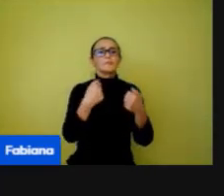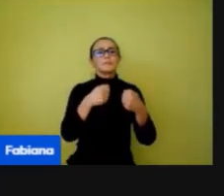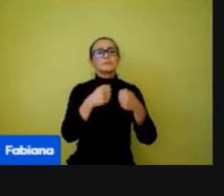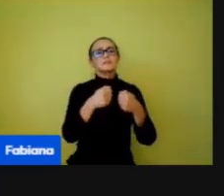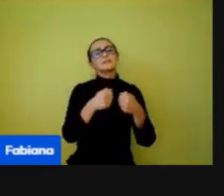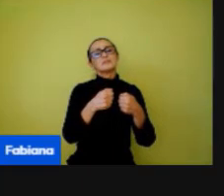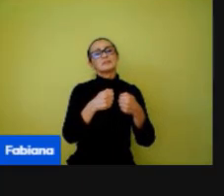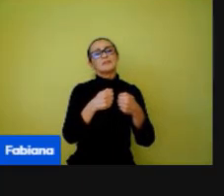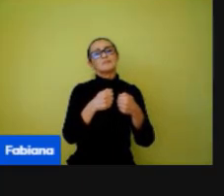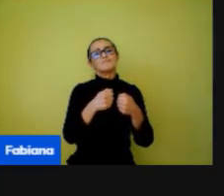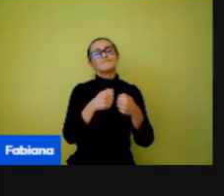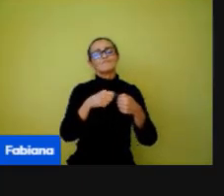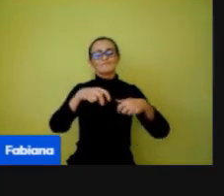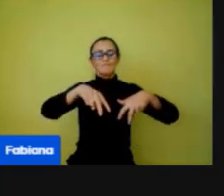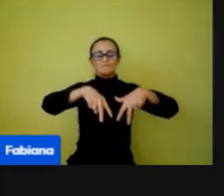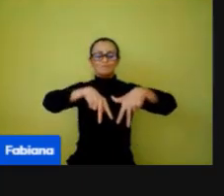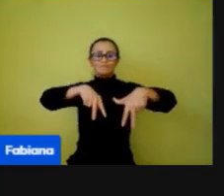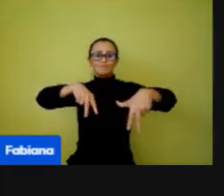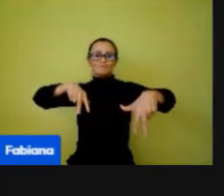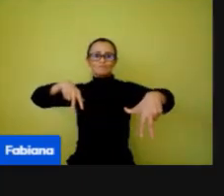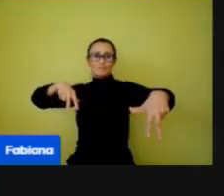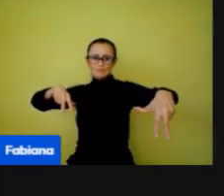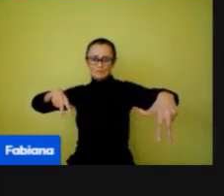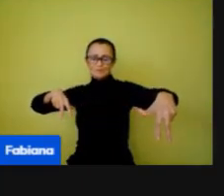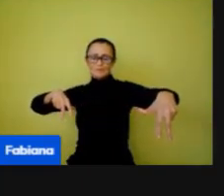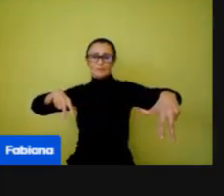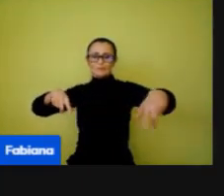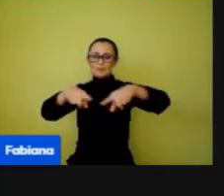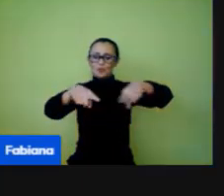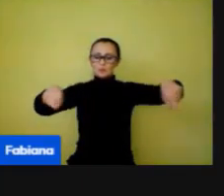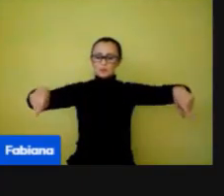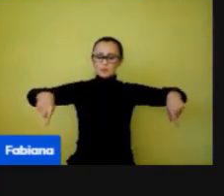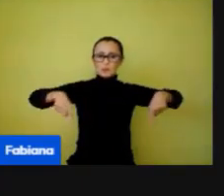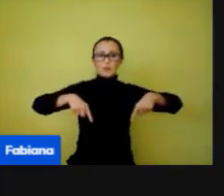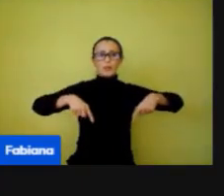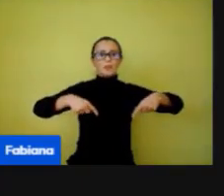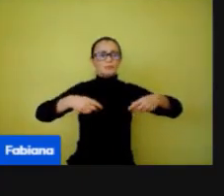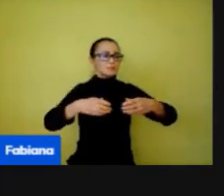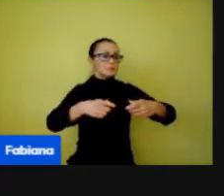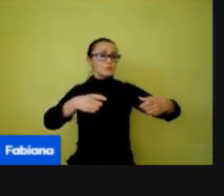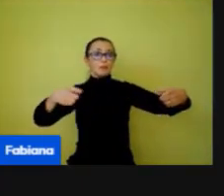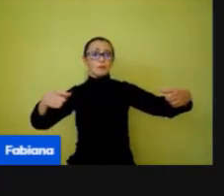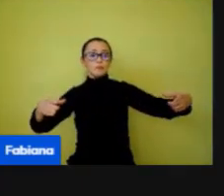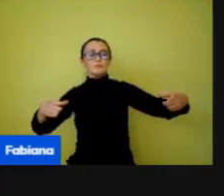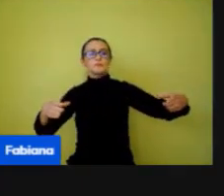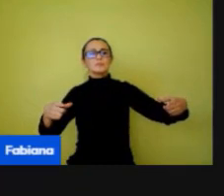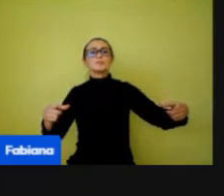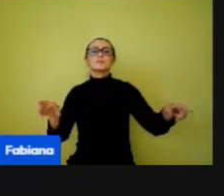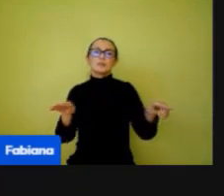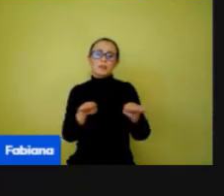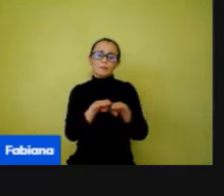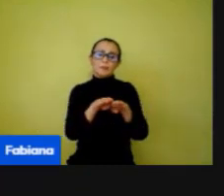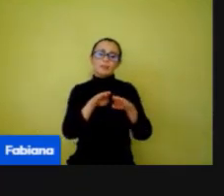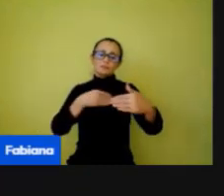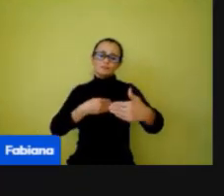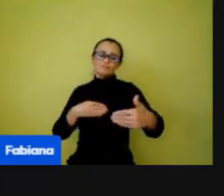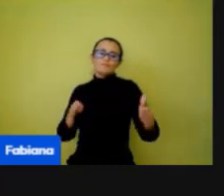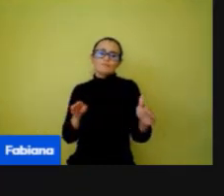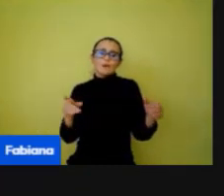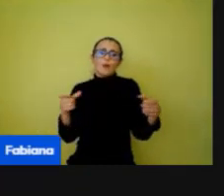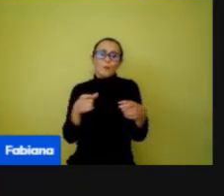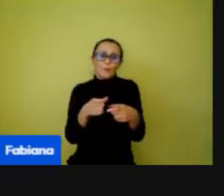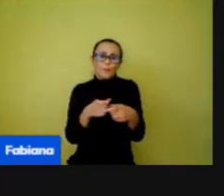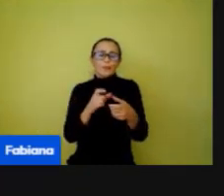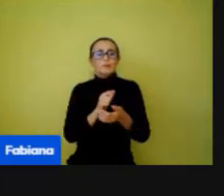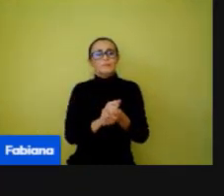de 1,5m, tanto nos espaços abertos, como nos espaços fechados. Então, não importa se eu estou